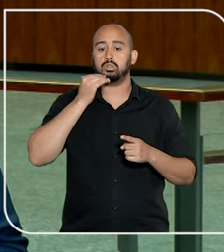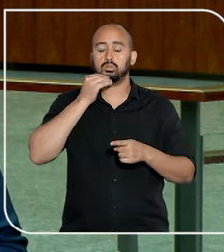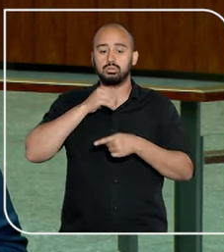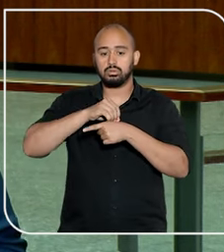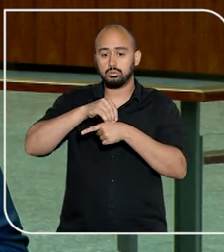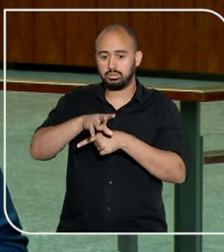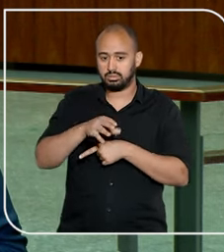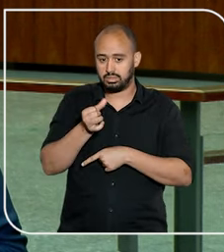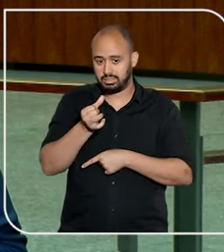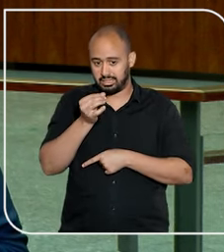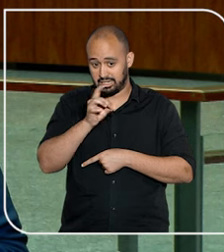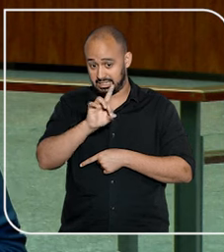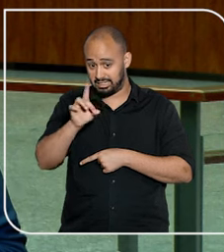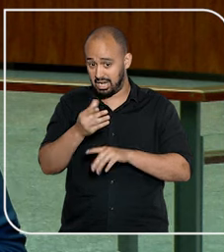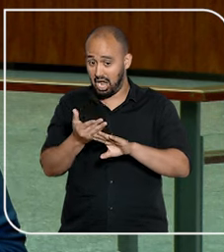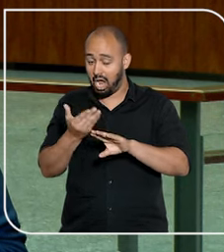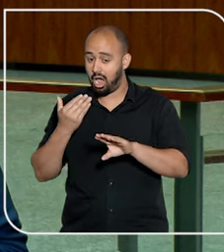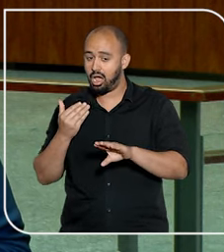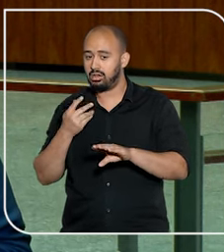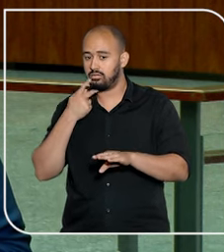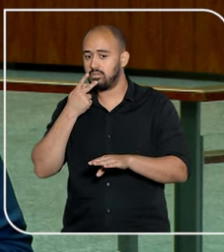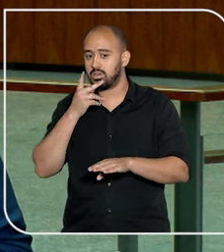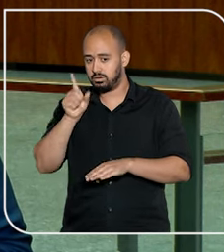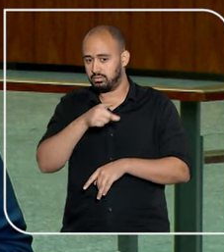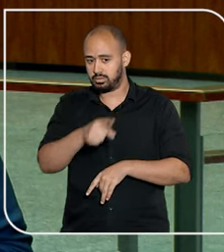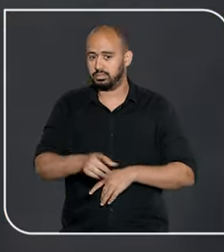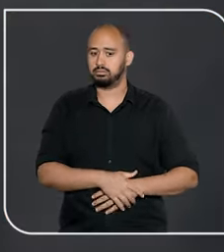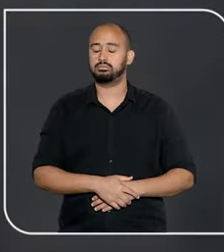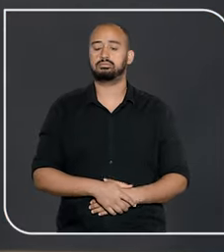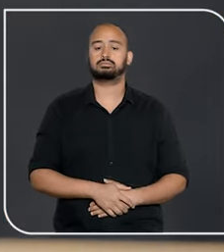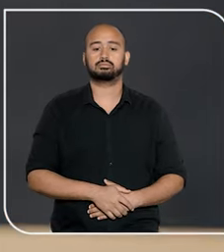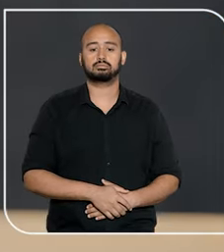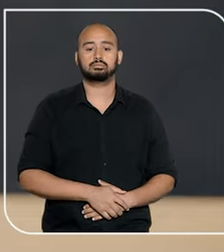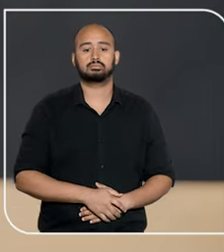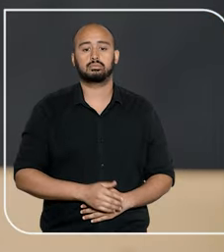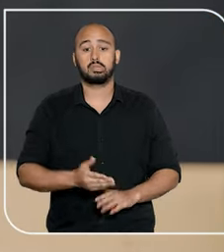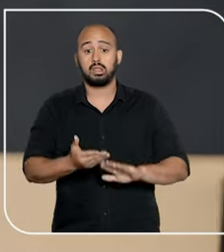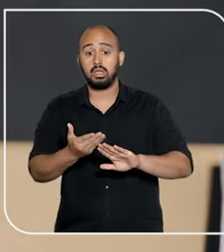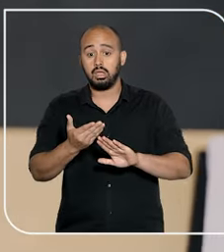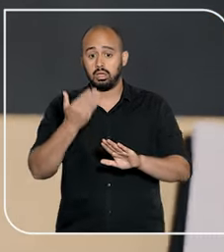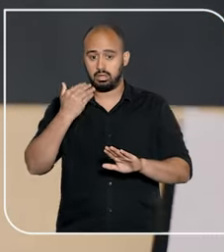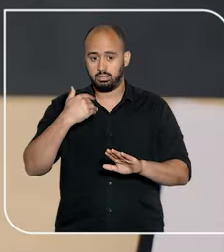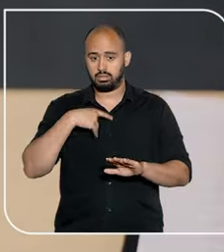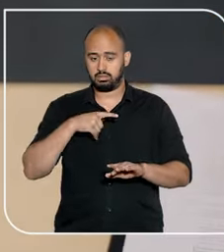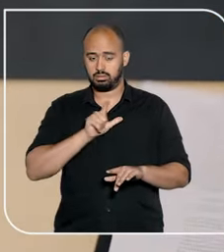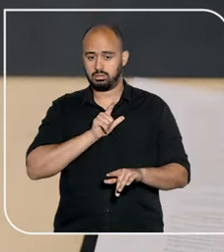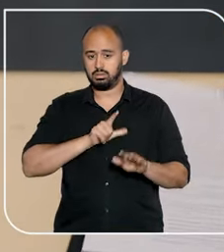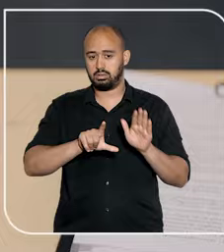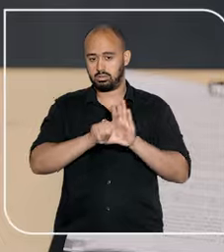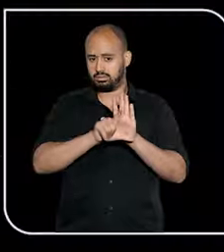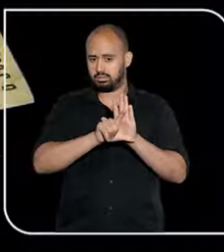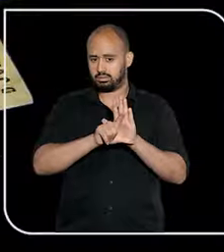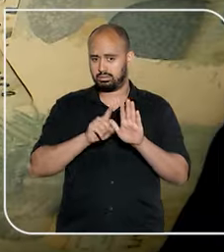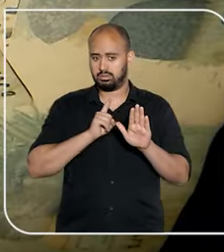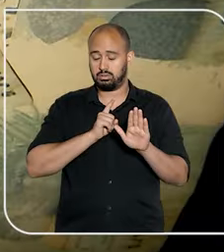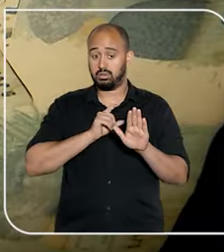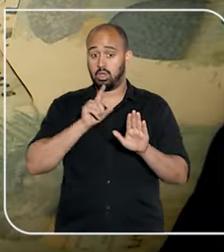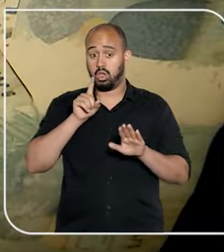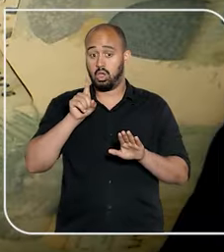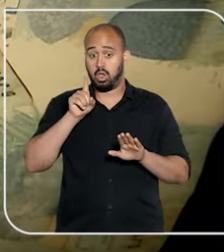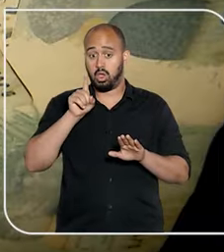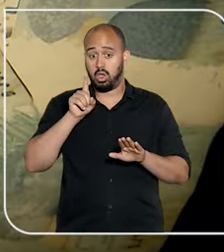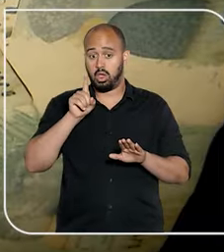usuários com pelo menos 60 dias de antecedência. Nas hipóteses autorizadas pela legislação, a